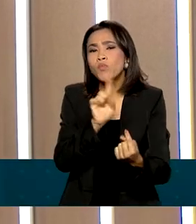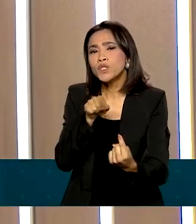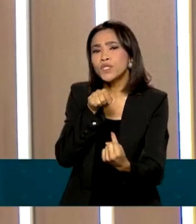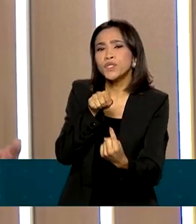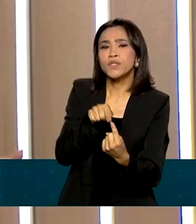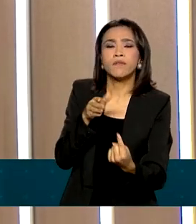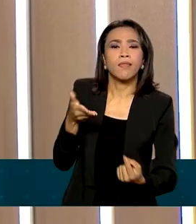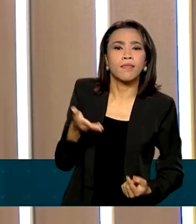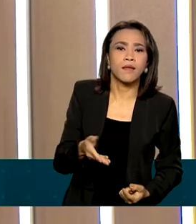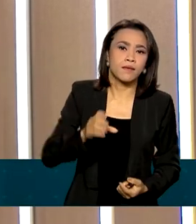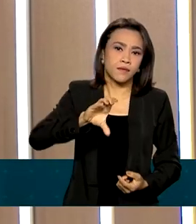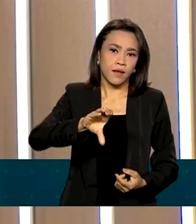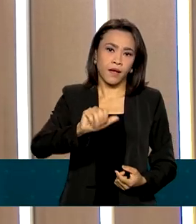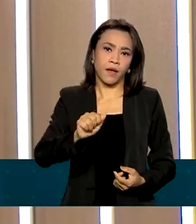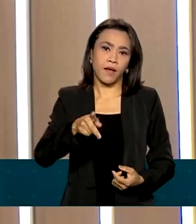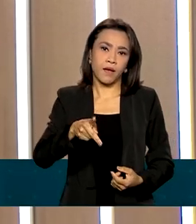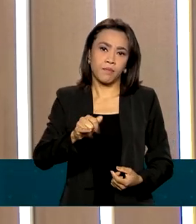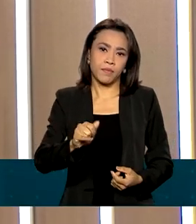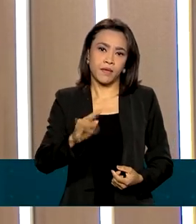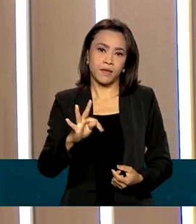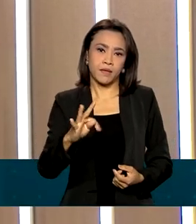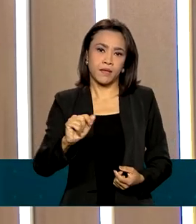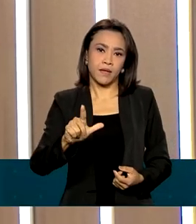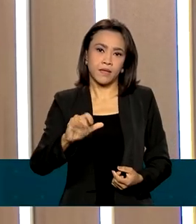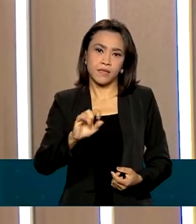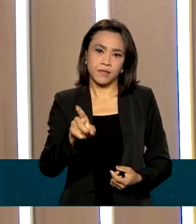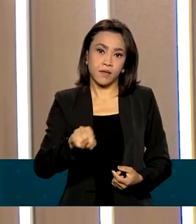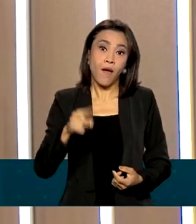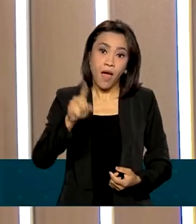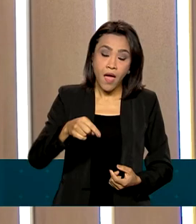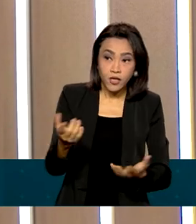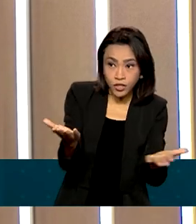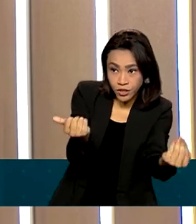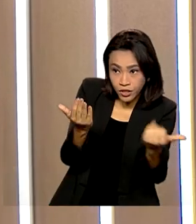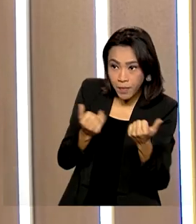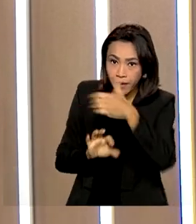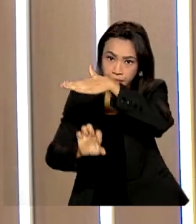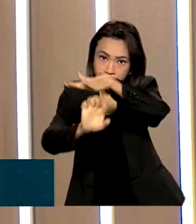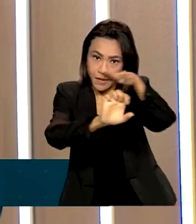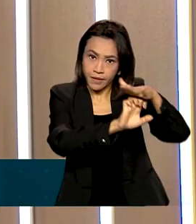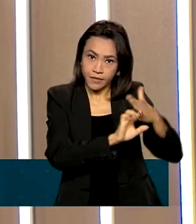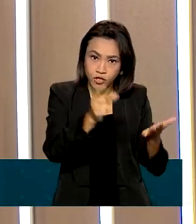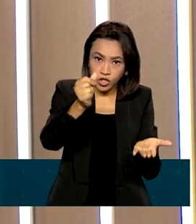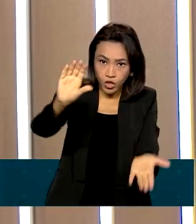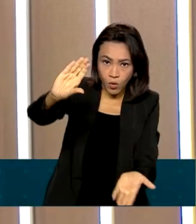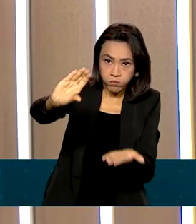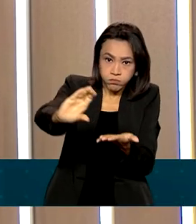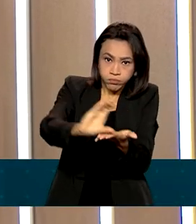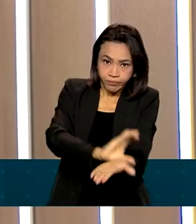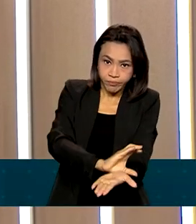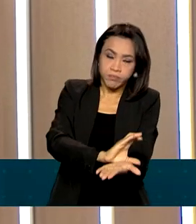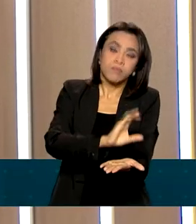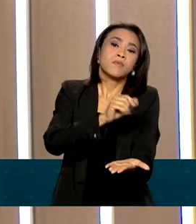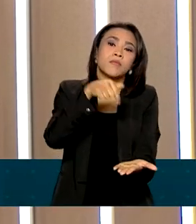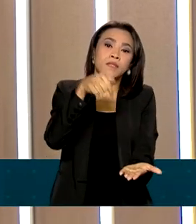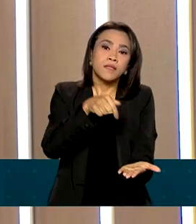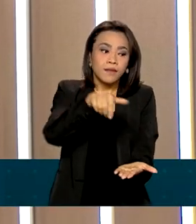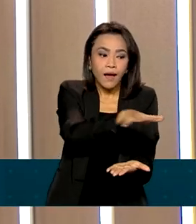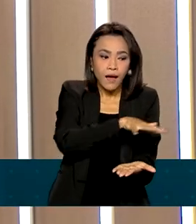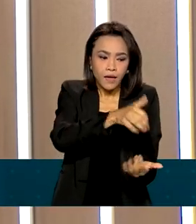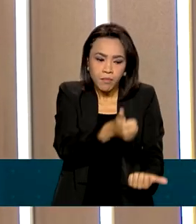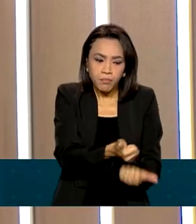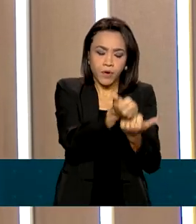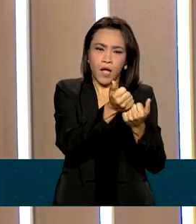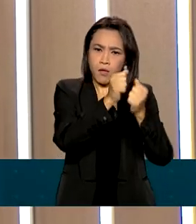capitalização? É atrair investidores, atrair investimento estrangeiro para que se possa dar a expansão do setor elétrico